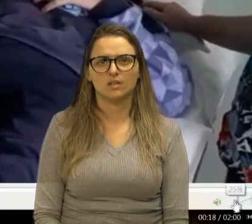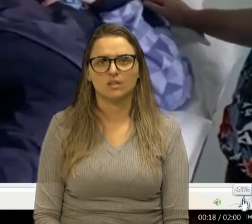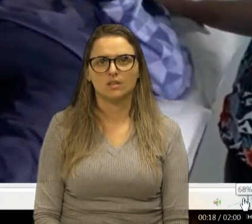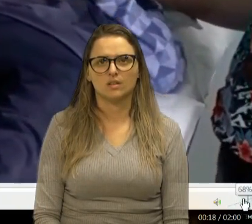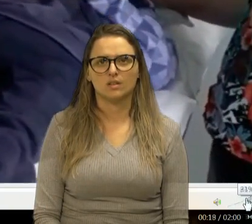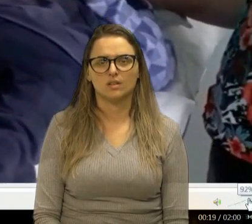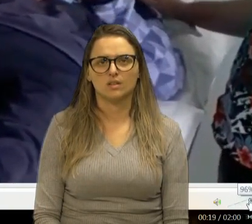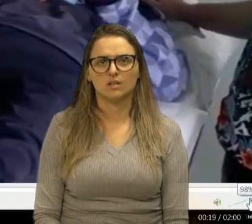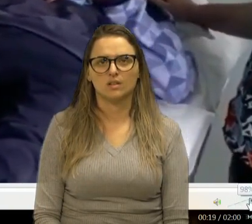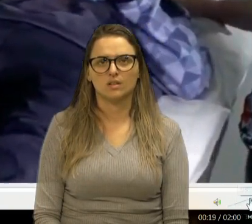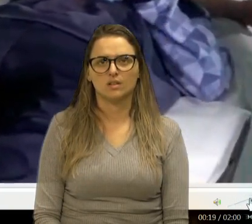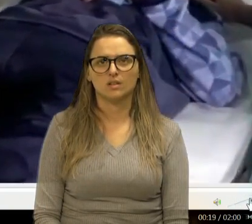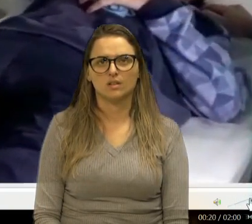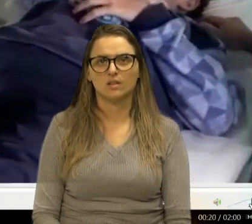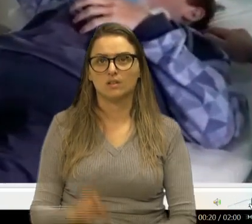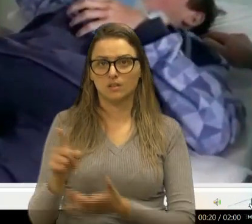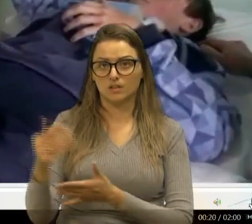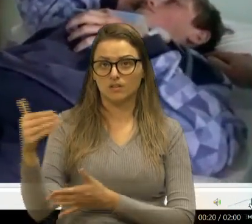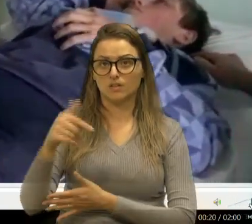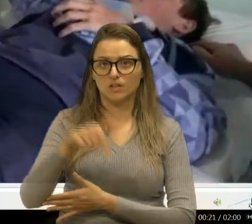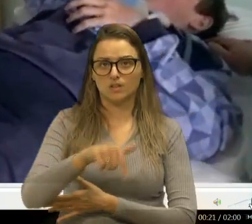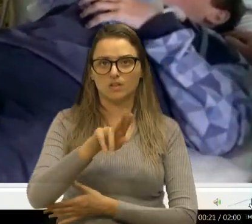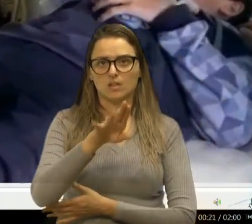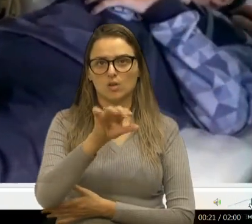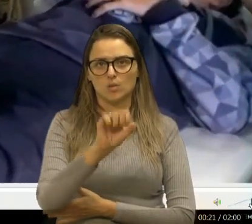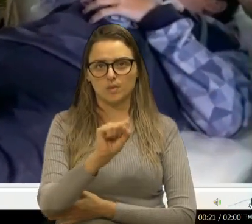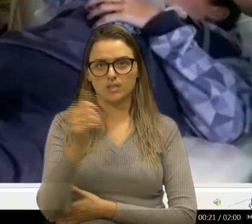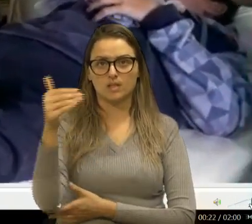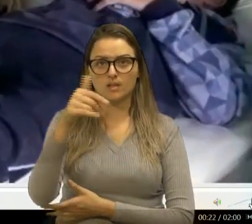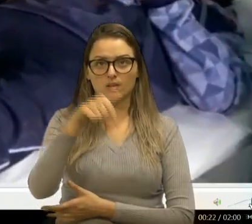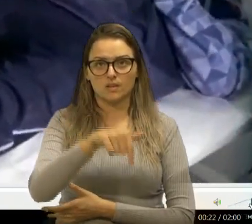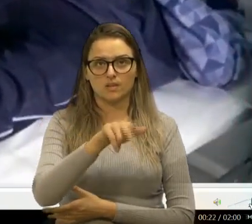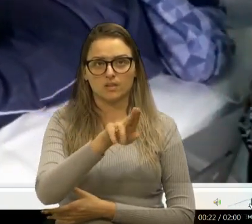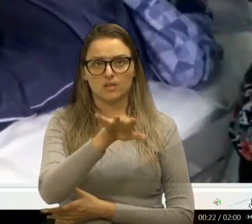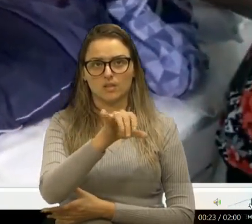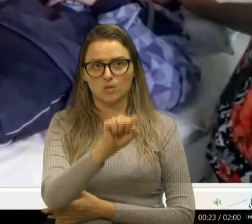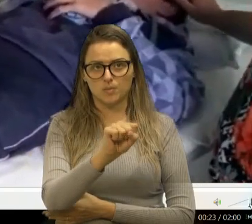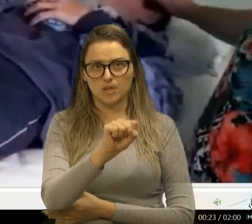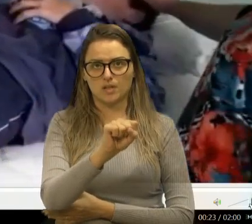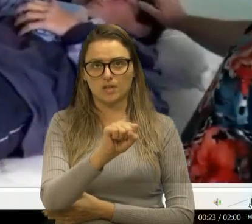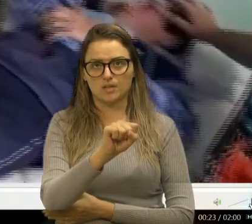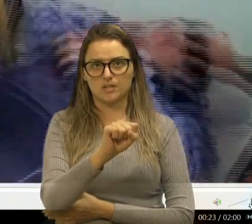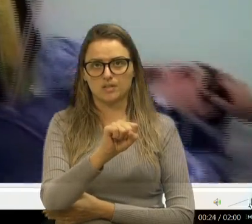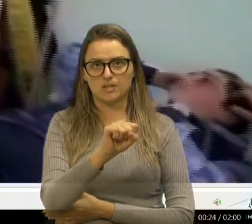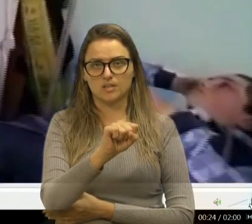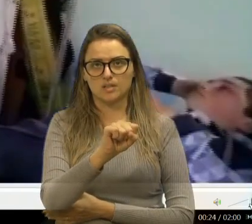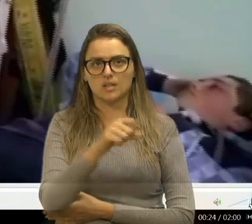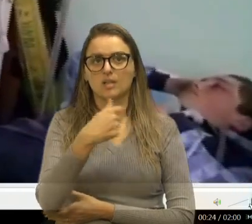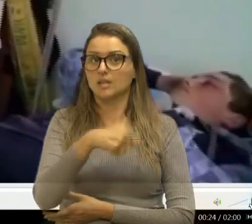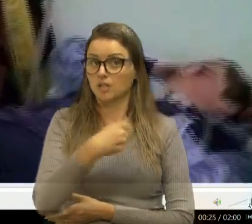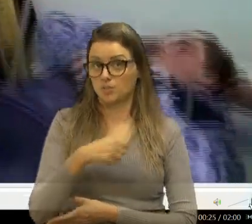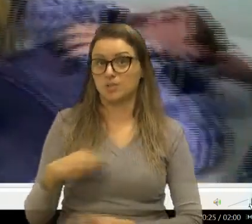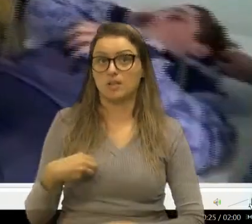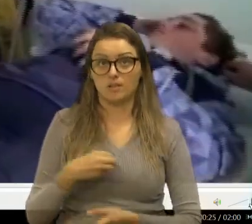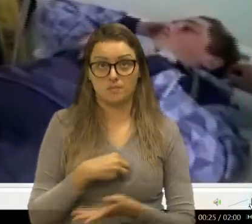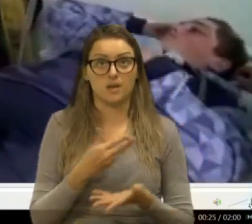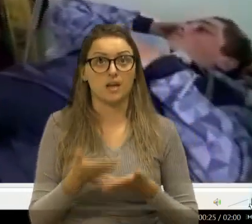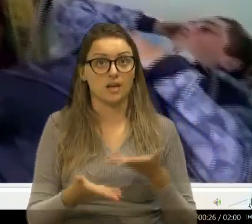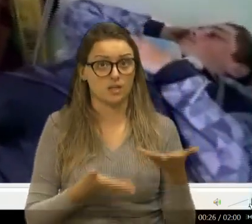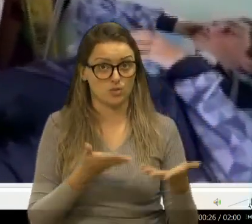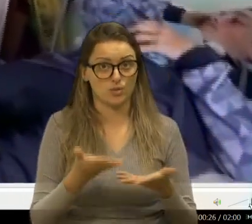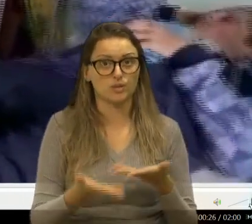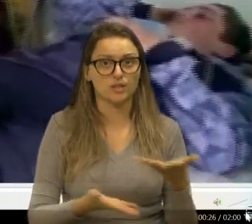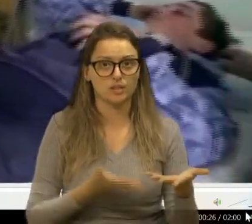Aí, levaram ele para cá, levaram aqui na sala, onde deveria estar o médico aqui atendendo, sabe? Pelo menos